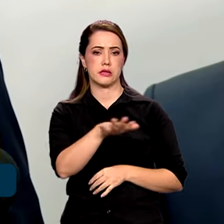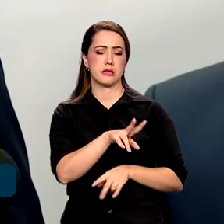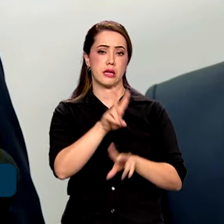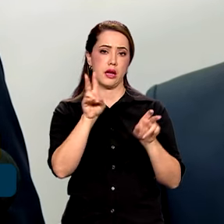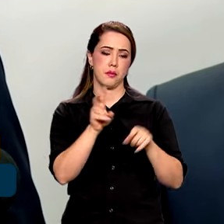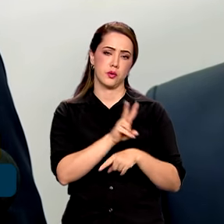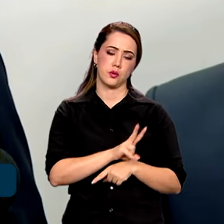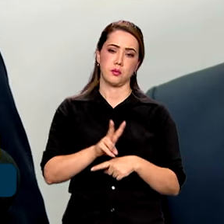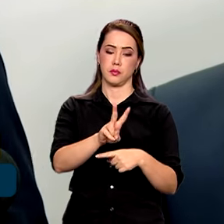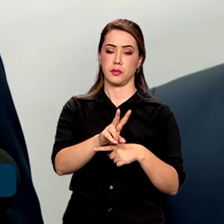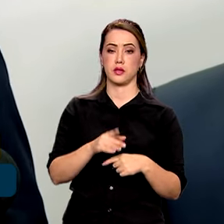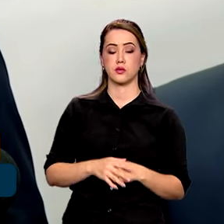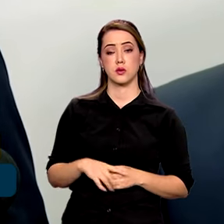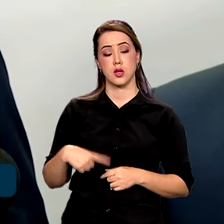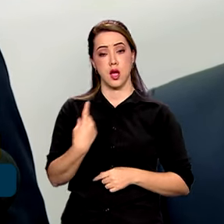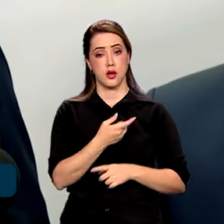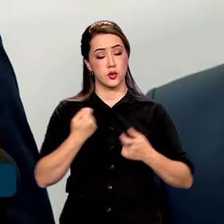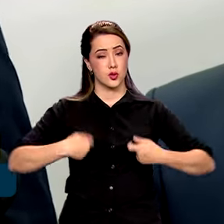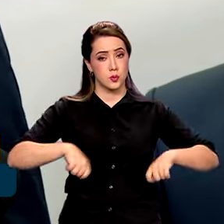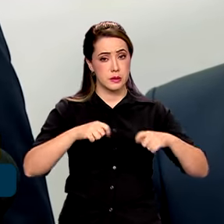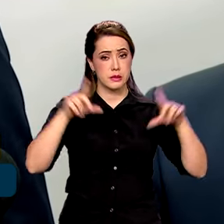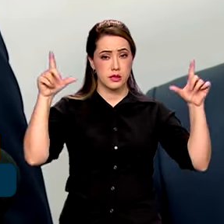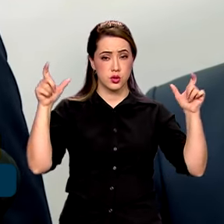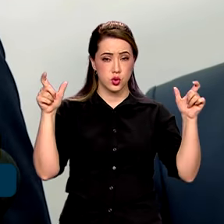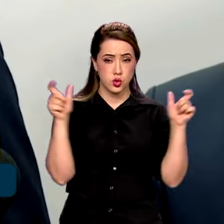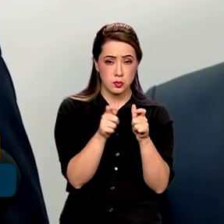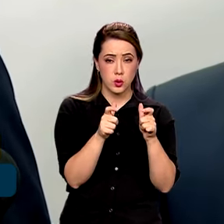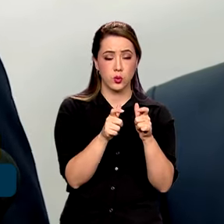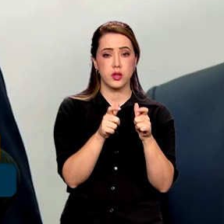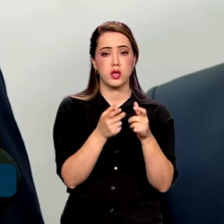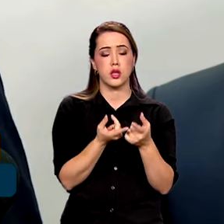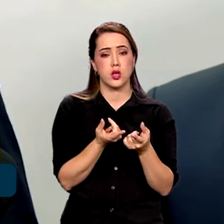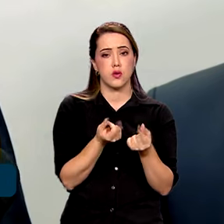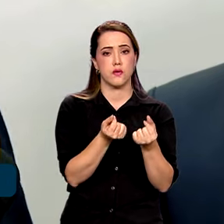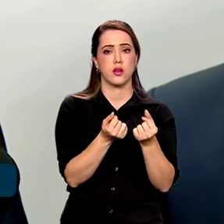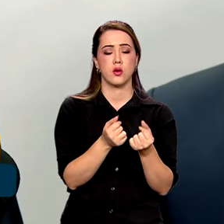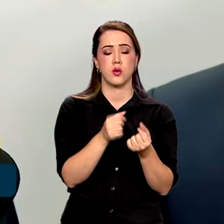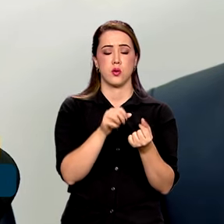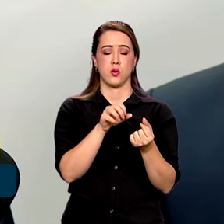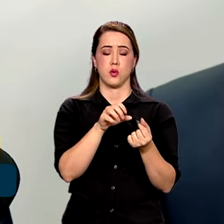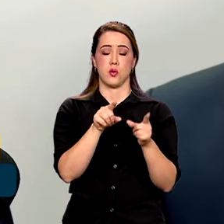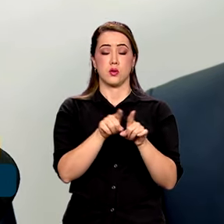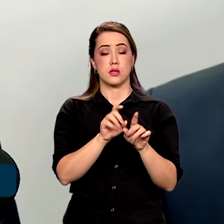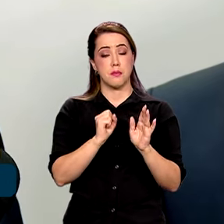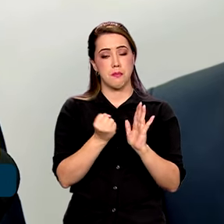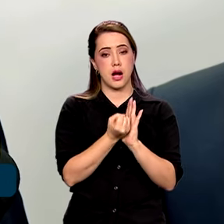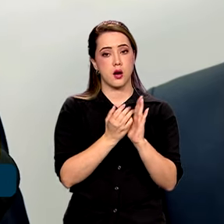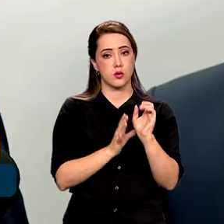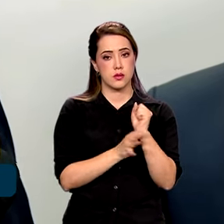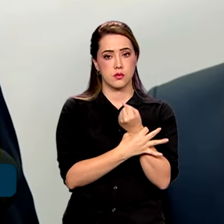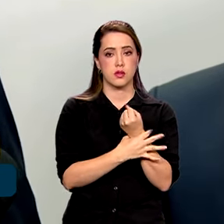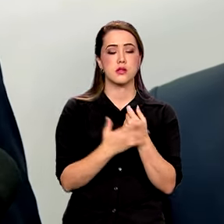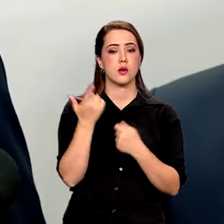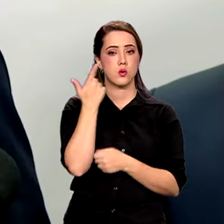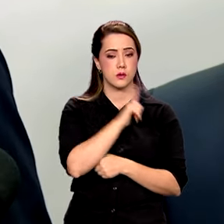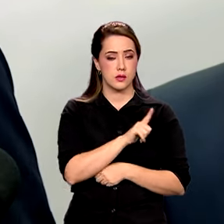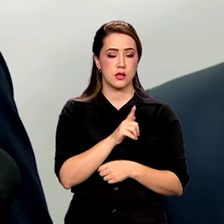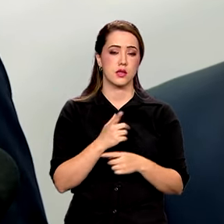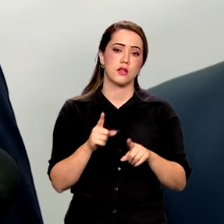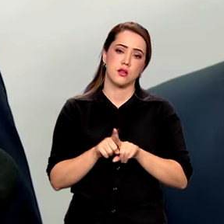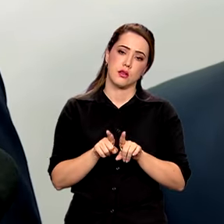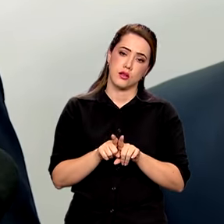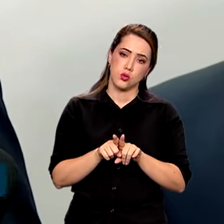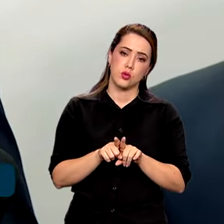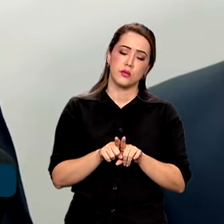do crédito. Nós podemos realmente baixar os spreads se nós aprovarmos o marco de garantias e, obviamente, a palavra